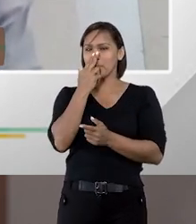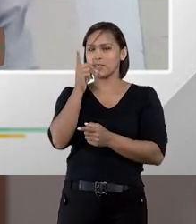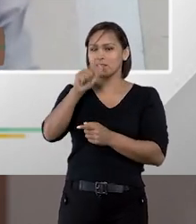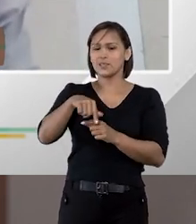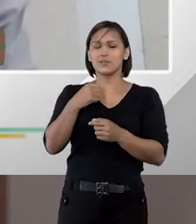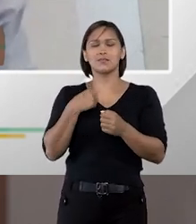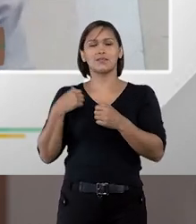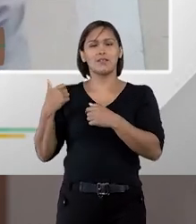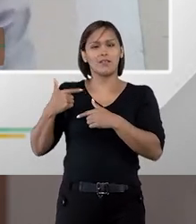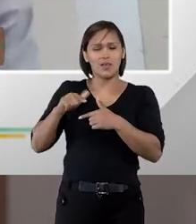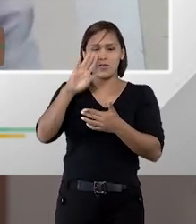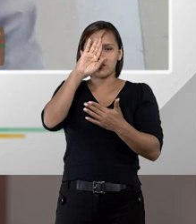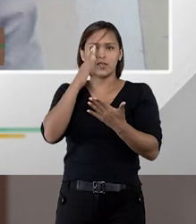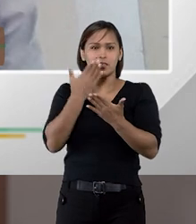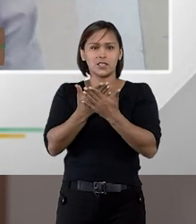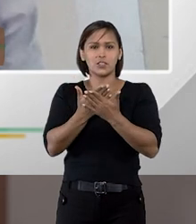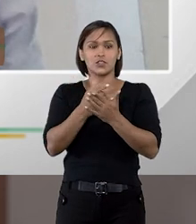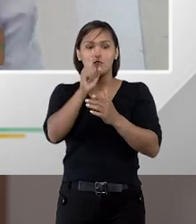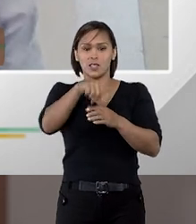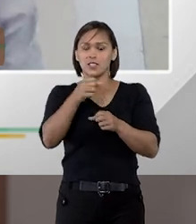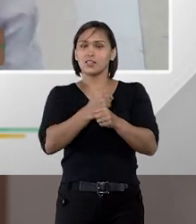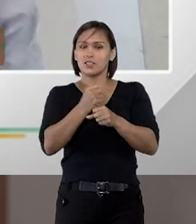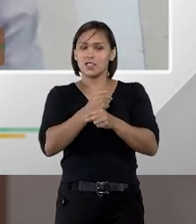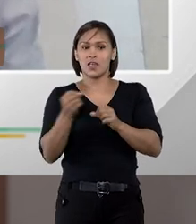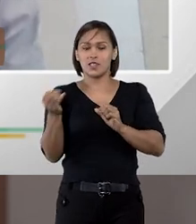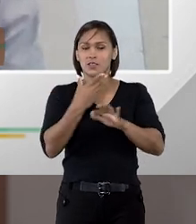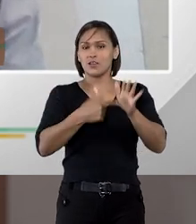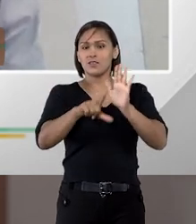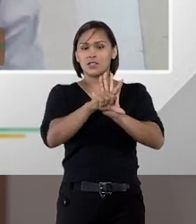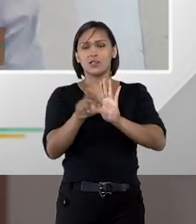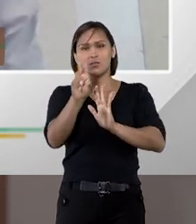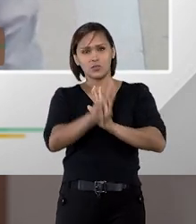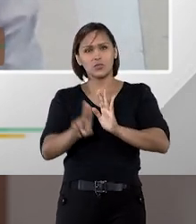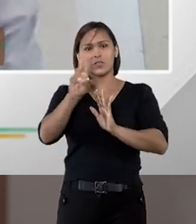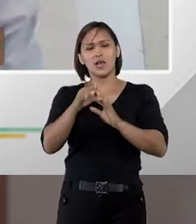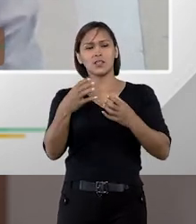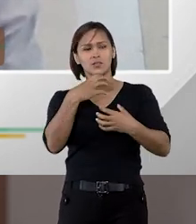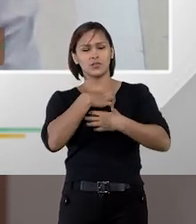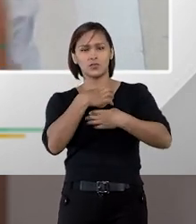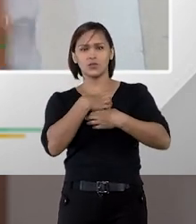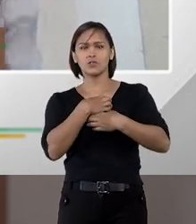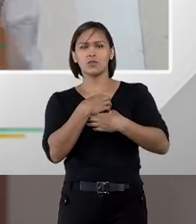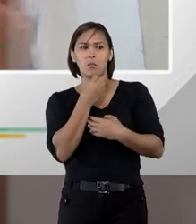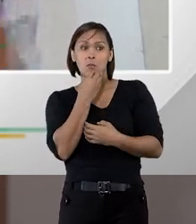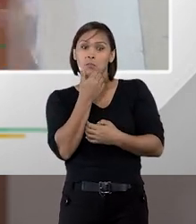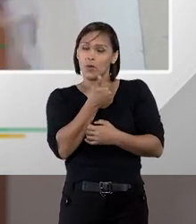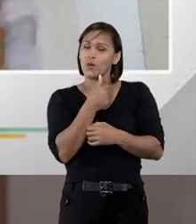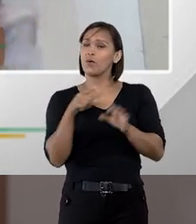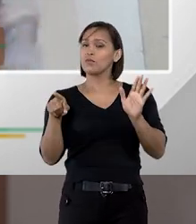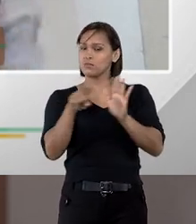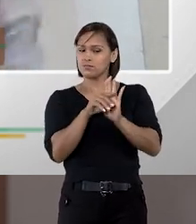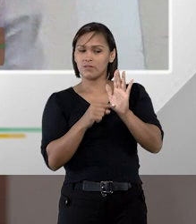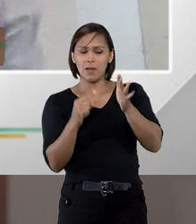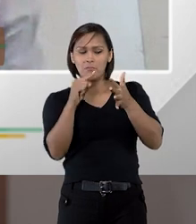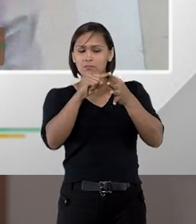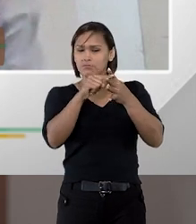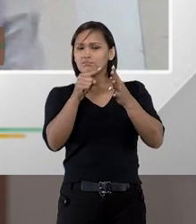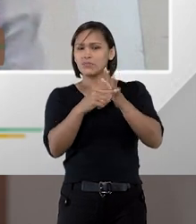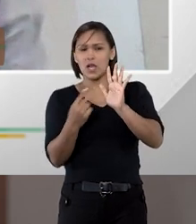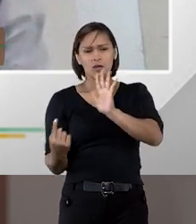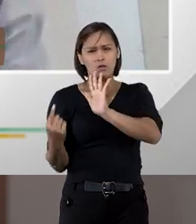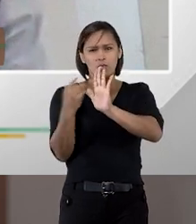acho que a tendência é que nesse ano a nova lei comece a ser utilizada de uma forma talvez mais